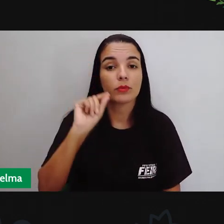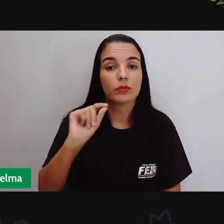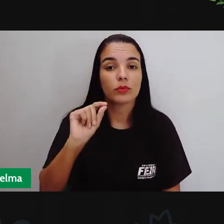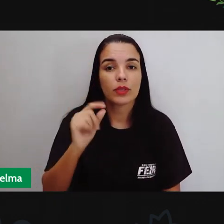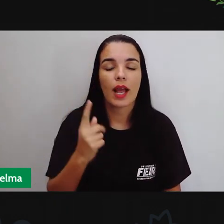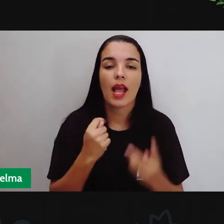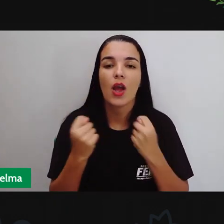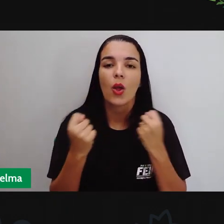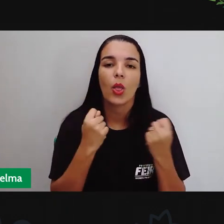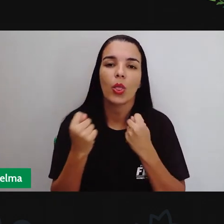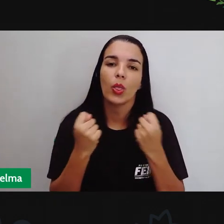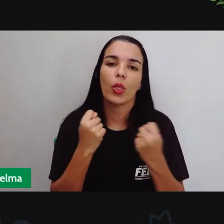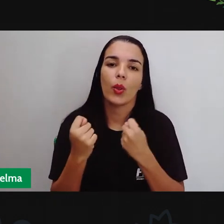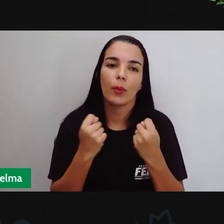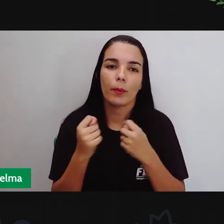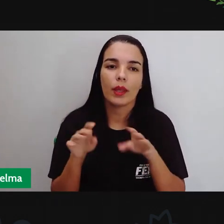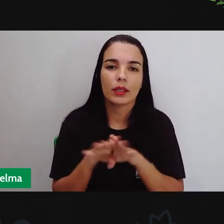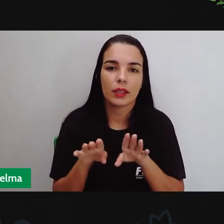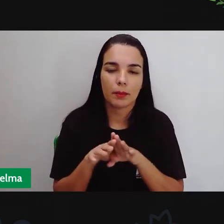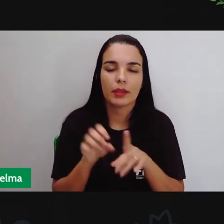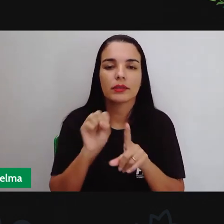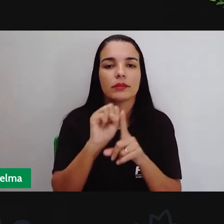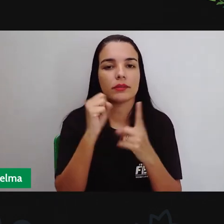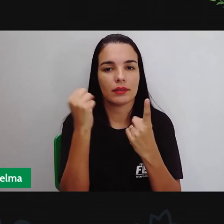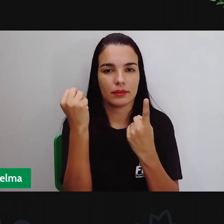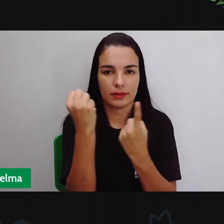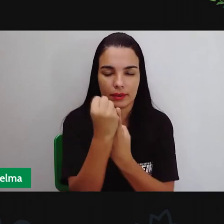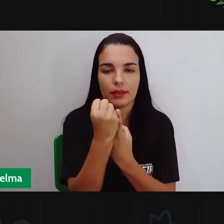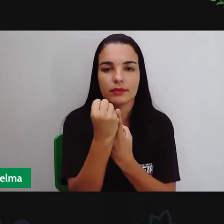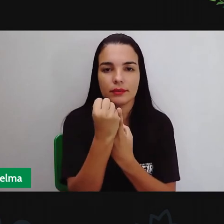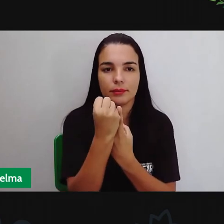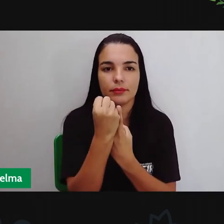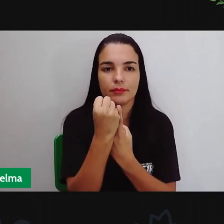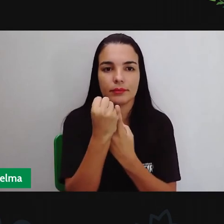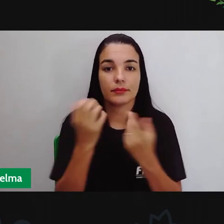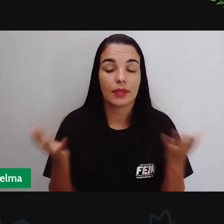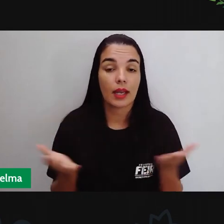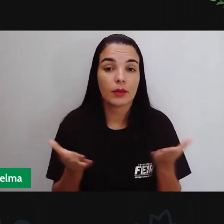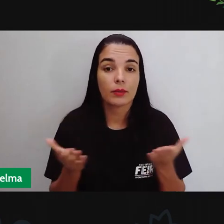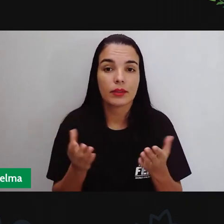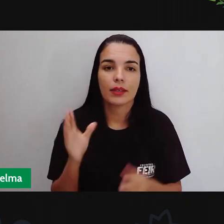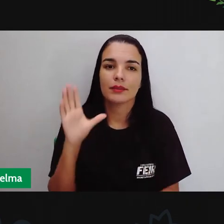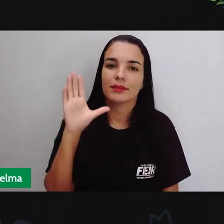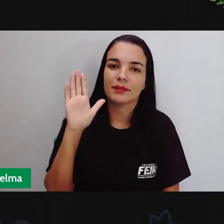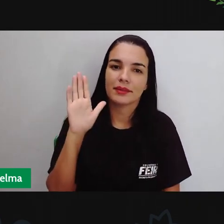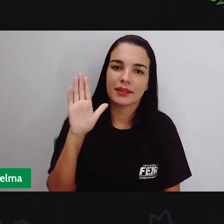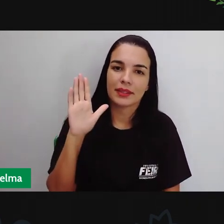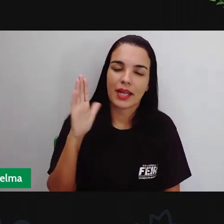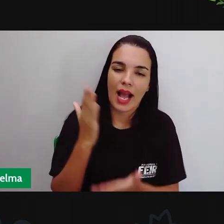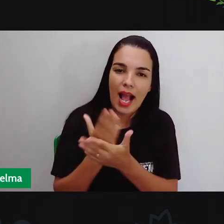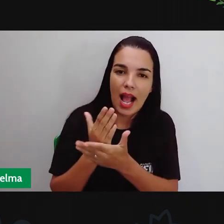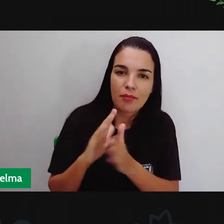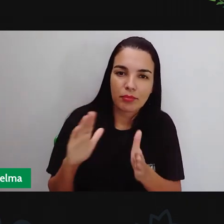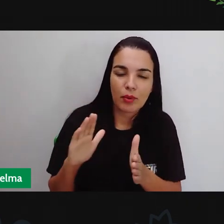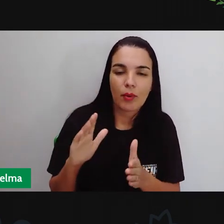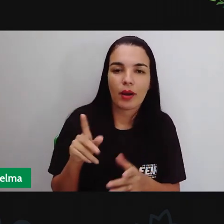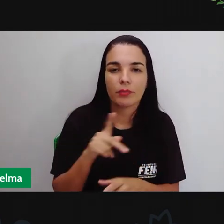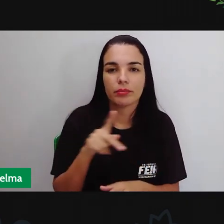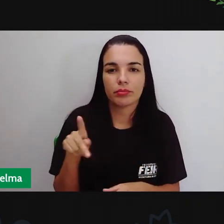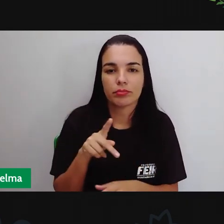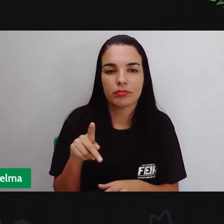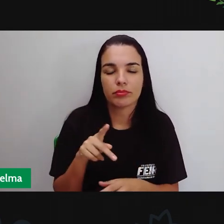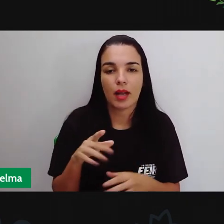economia e também nas esferas sociais. A prova vai encerrando a aula por aqui,